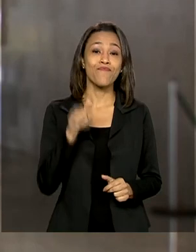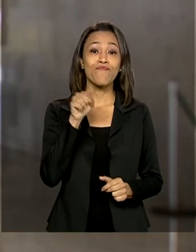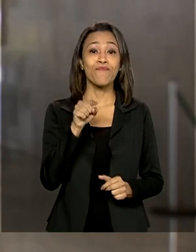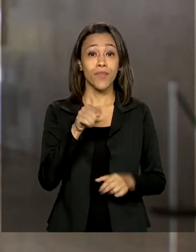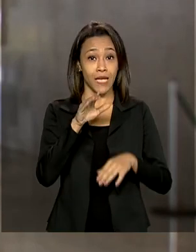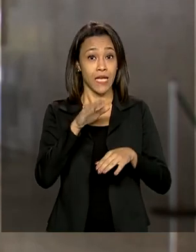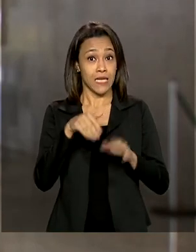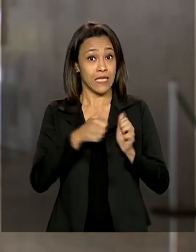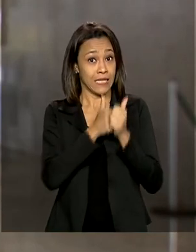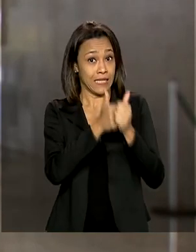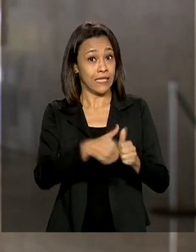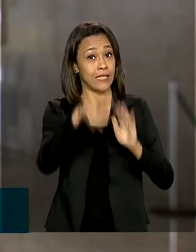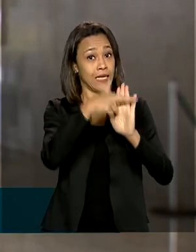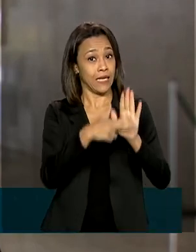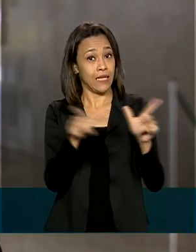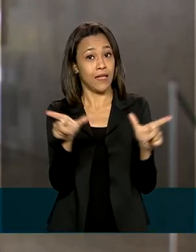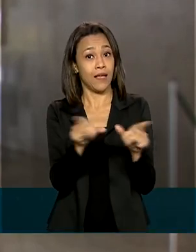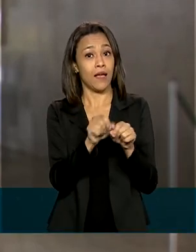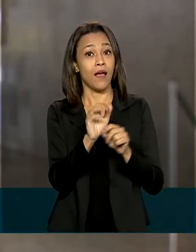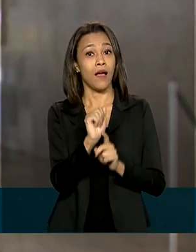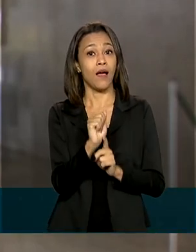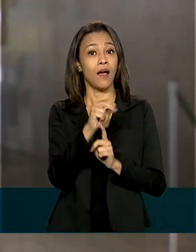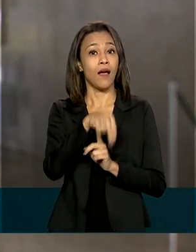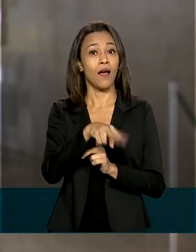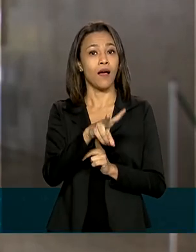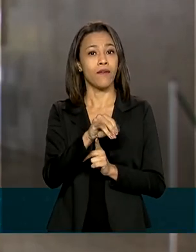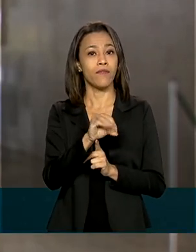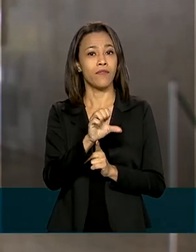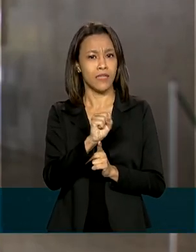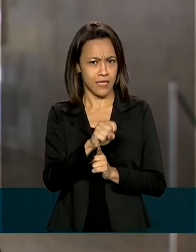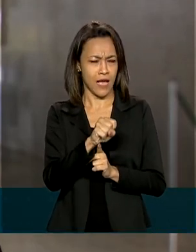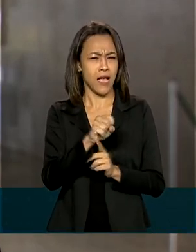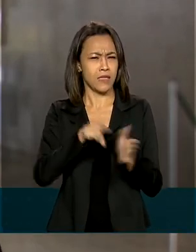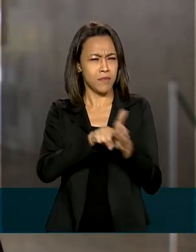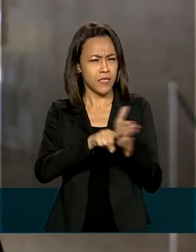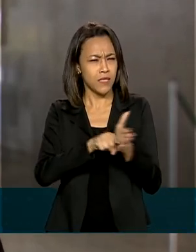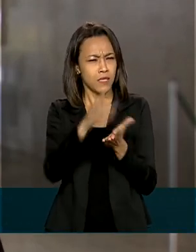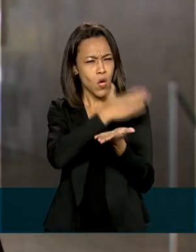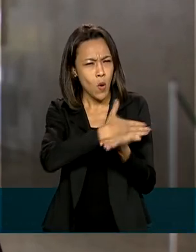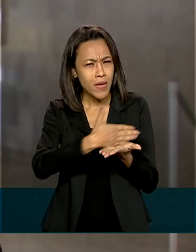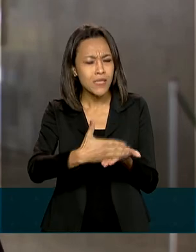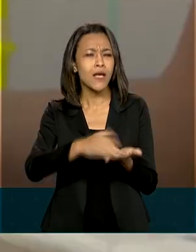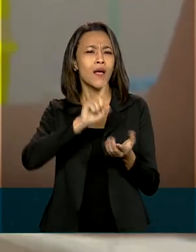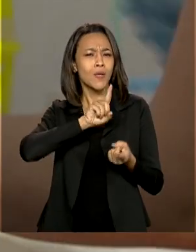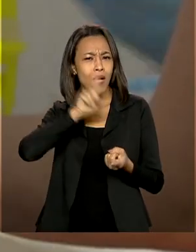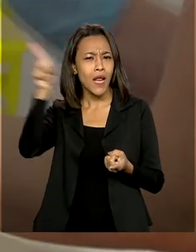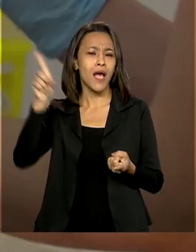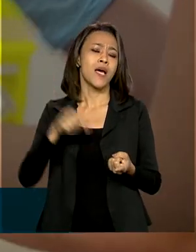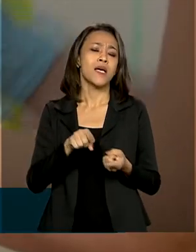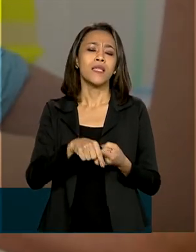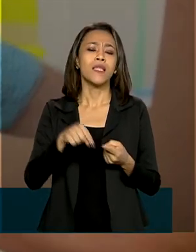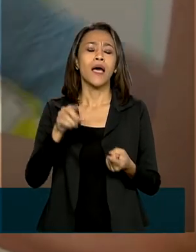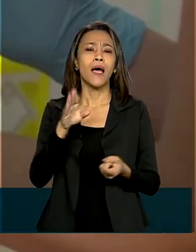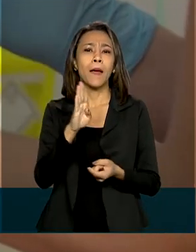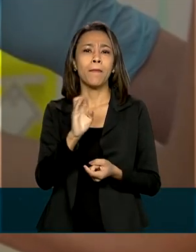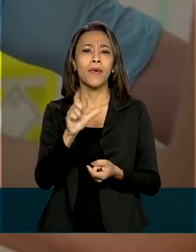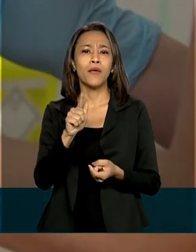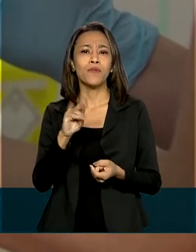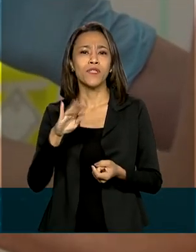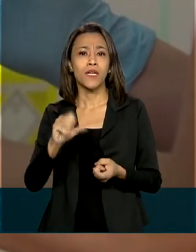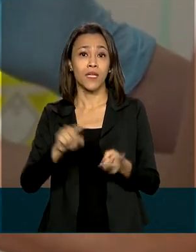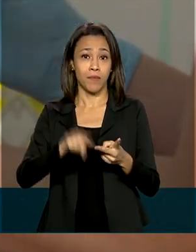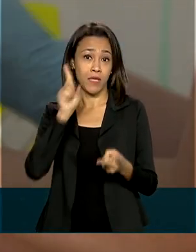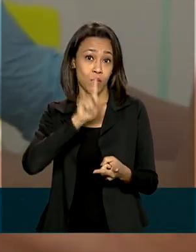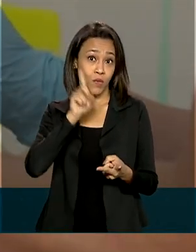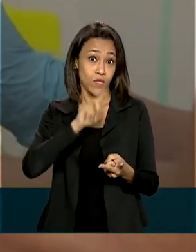a Anvisa, a pesquisa iniciada em julho deste ano na Bélgica e Estados Unidos está na fase 3. Nesta etapa, os cientistas avaliam